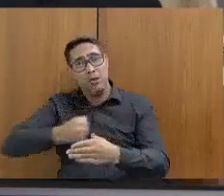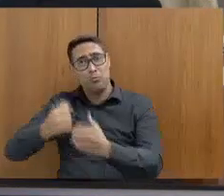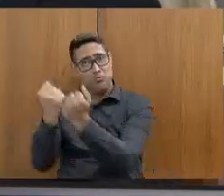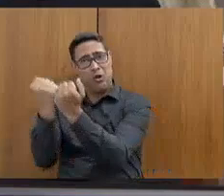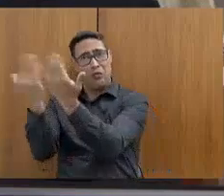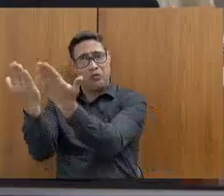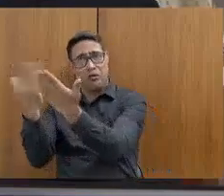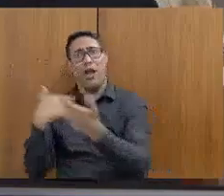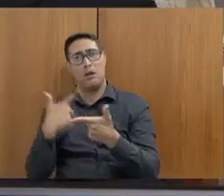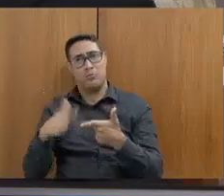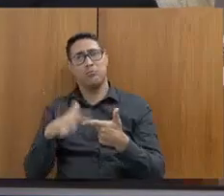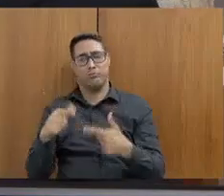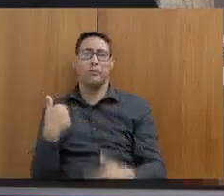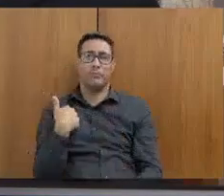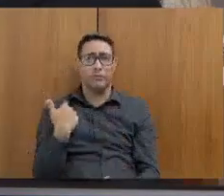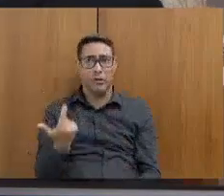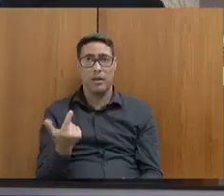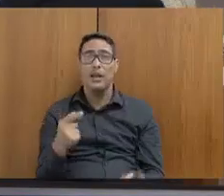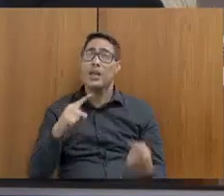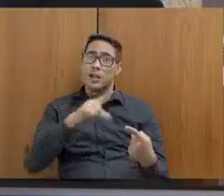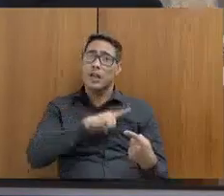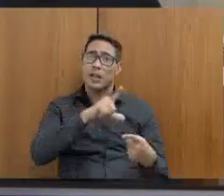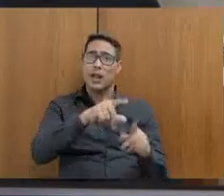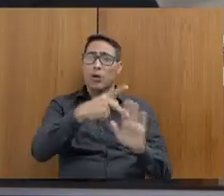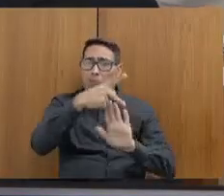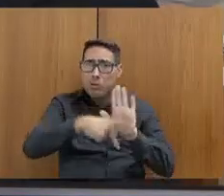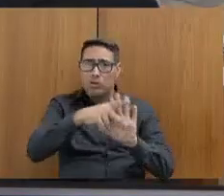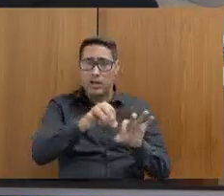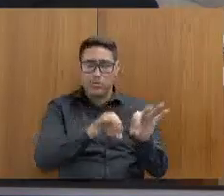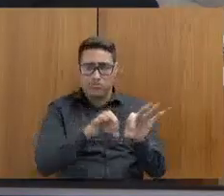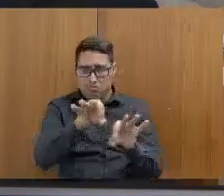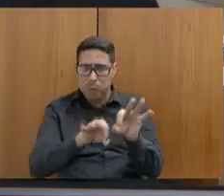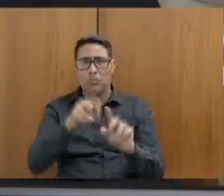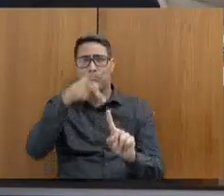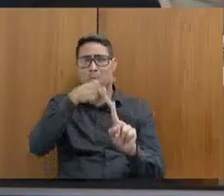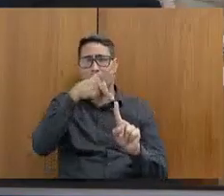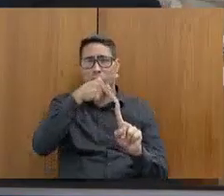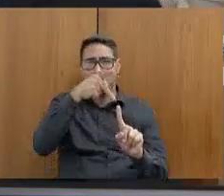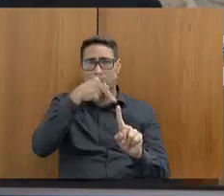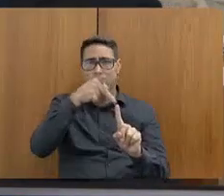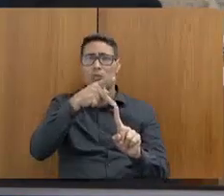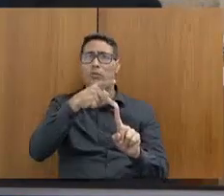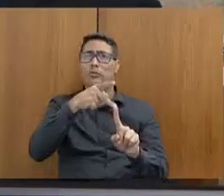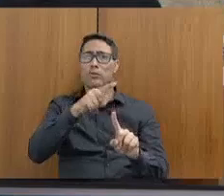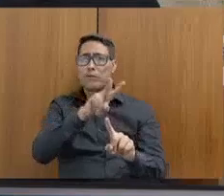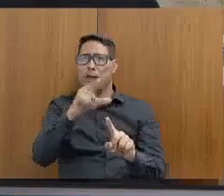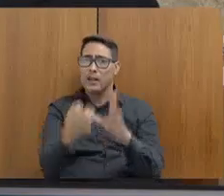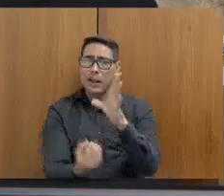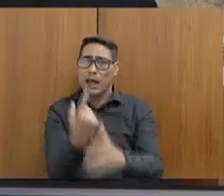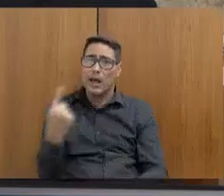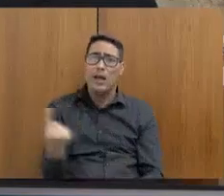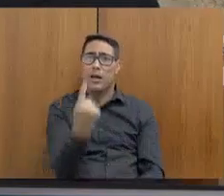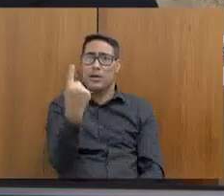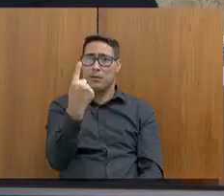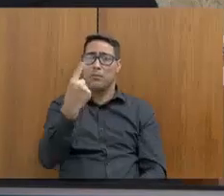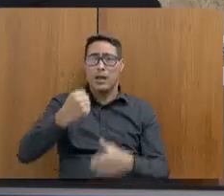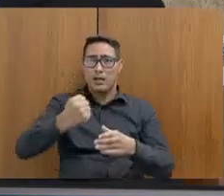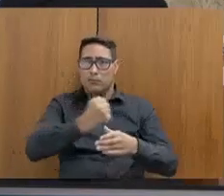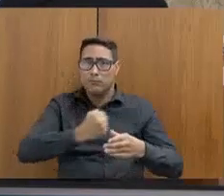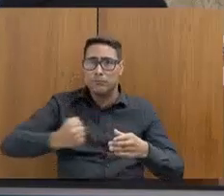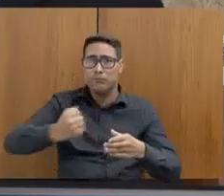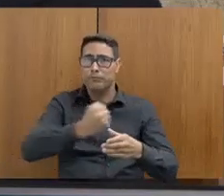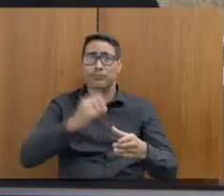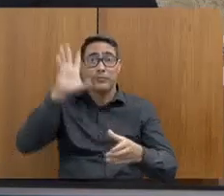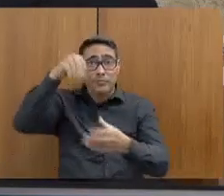projeto piloto agora acontecendo na PIEP, se Deus quiser, a gente inaugura já a nossa primeira cozinha administrada na PIEP,